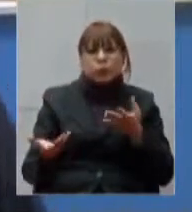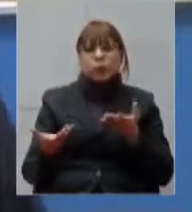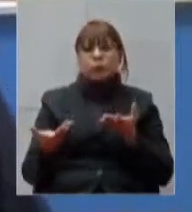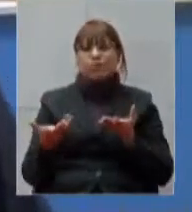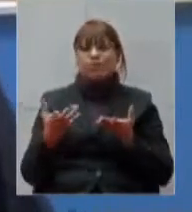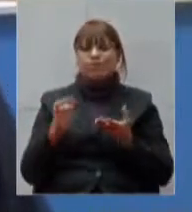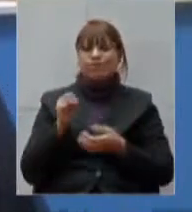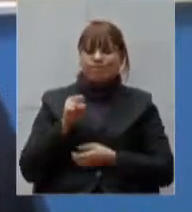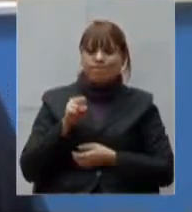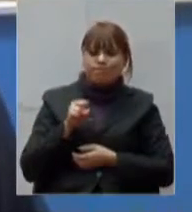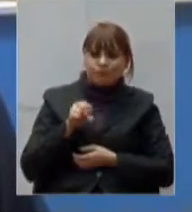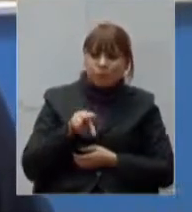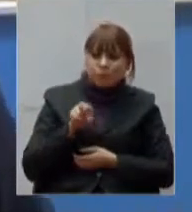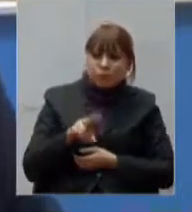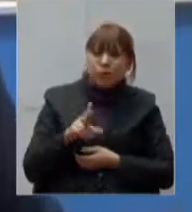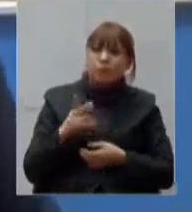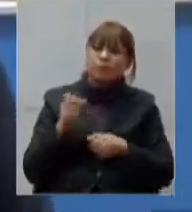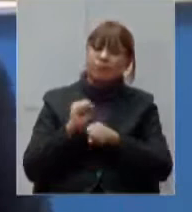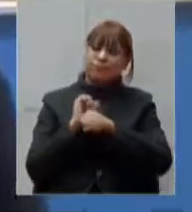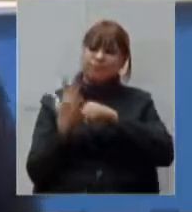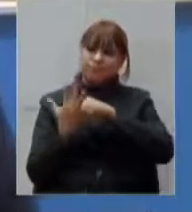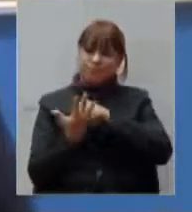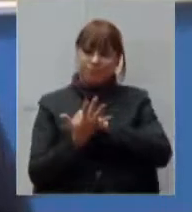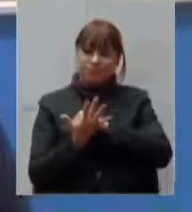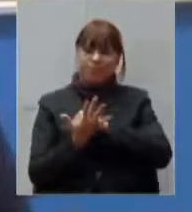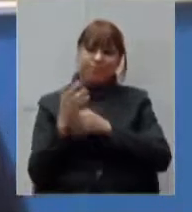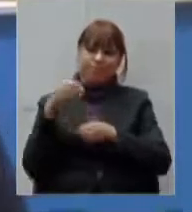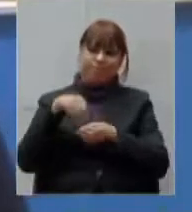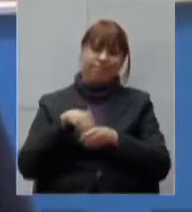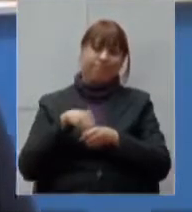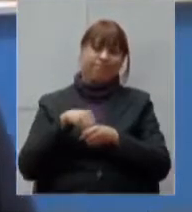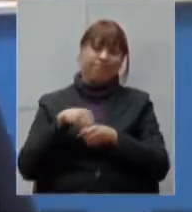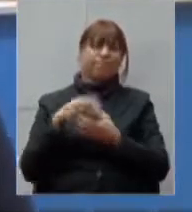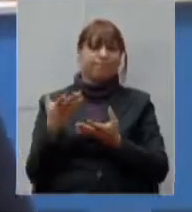pelo Covid no estado de Minas Gerais